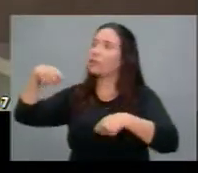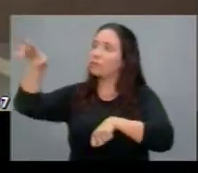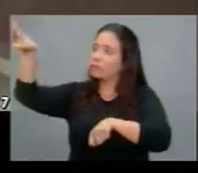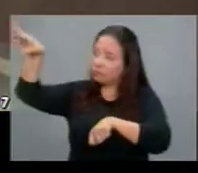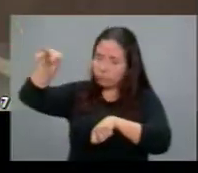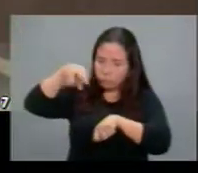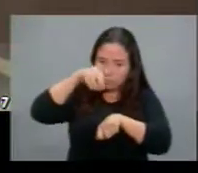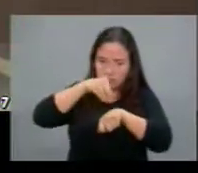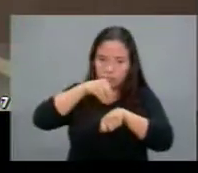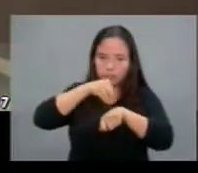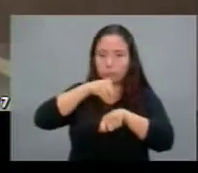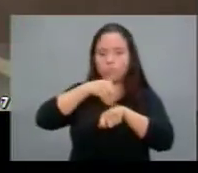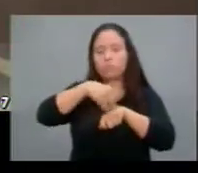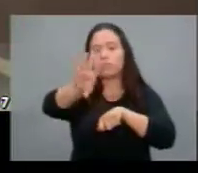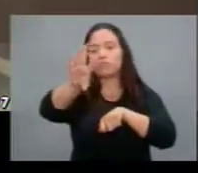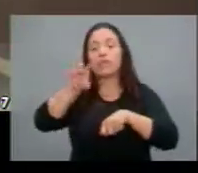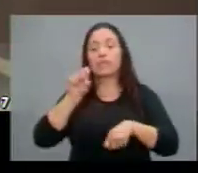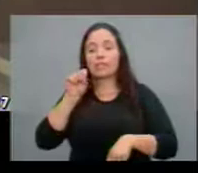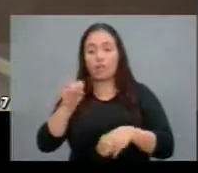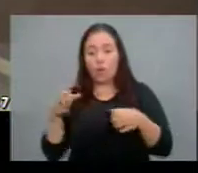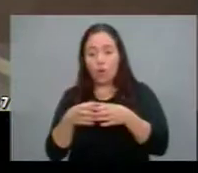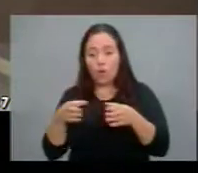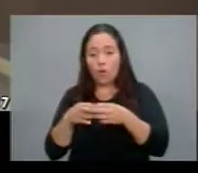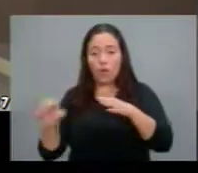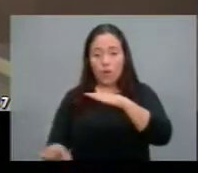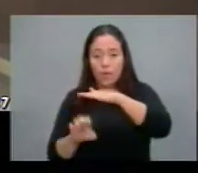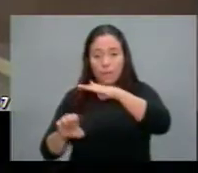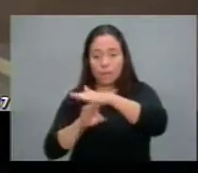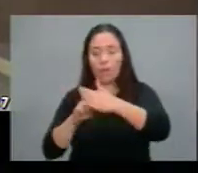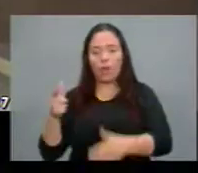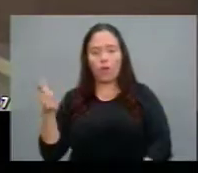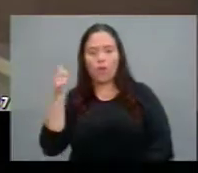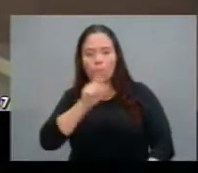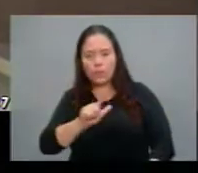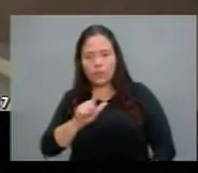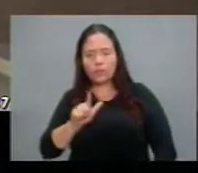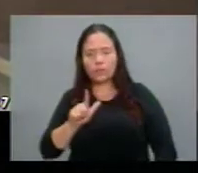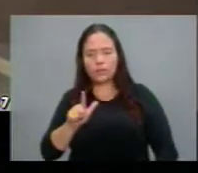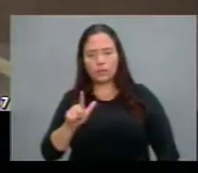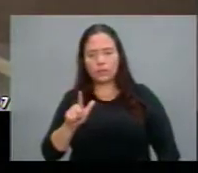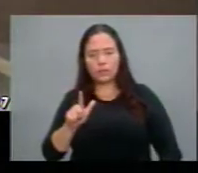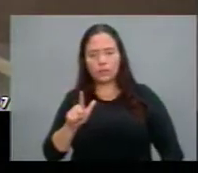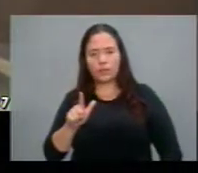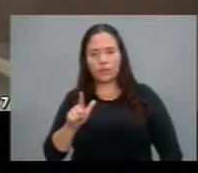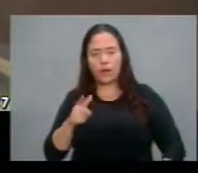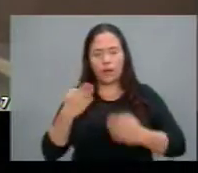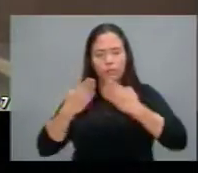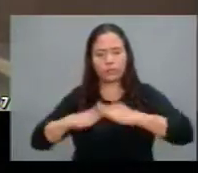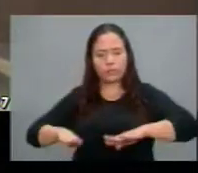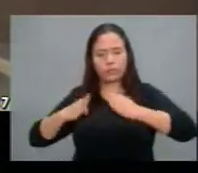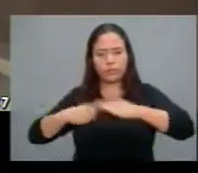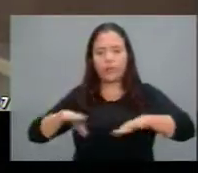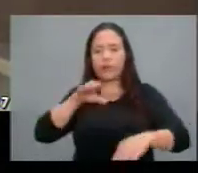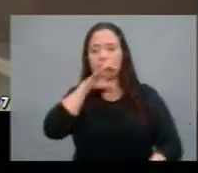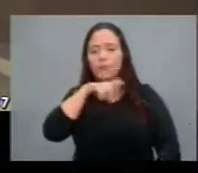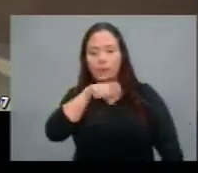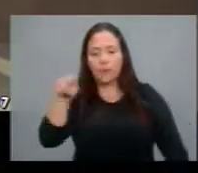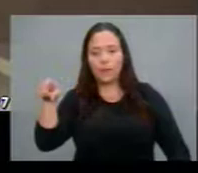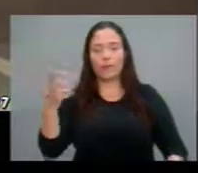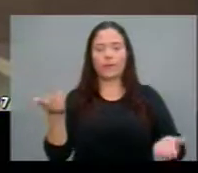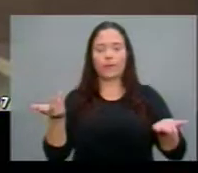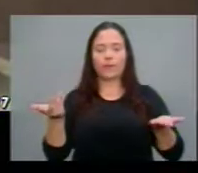grupos empresariais poderiam ter sido beneficiados por diferimento do ICMS